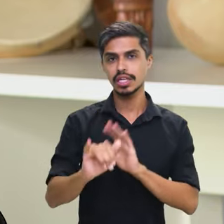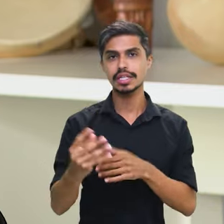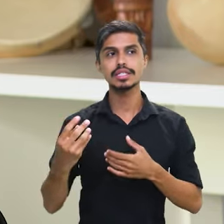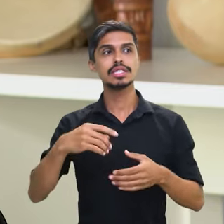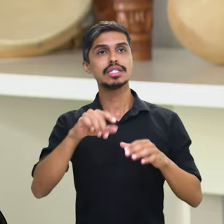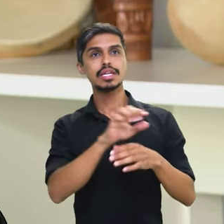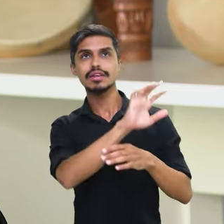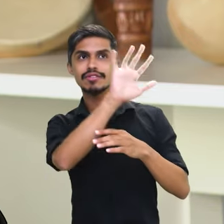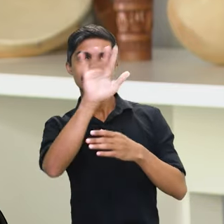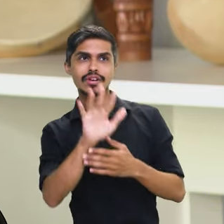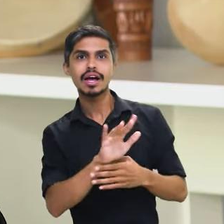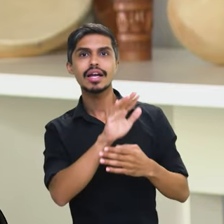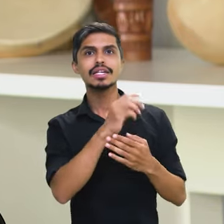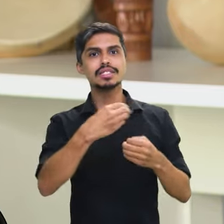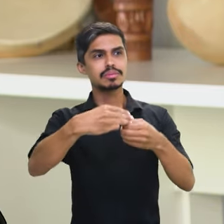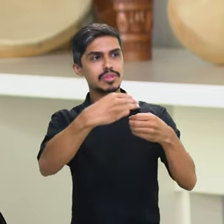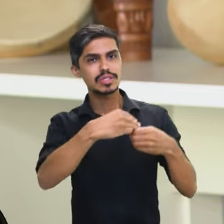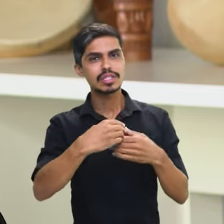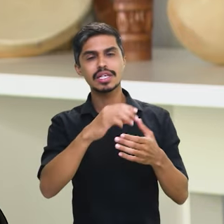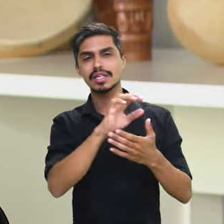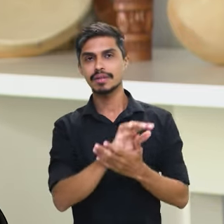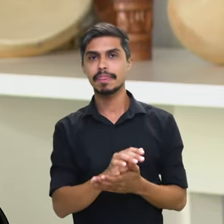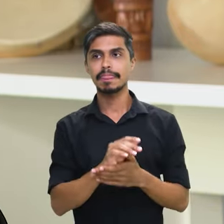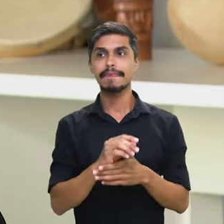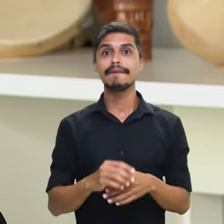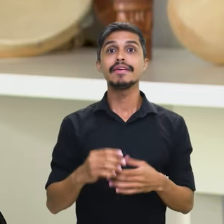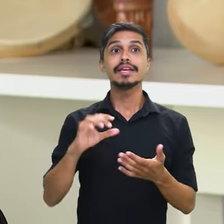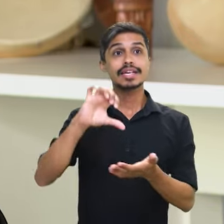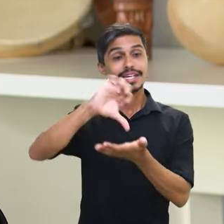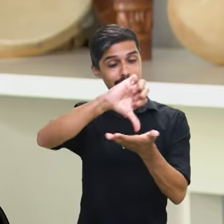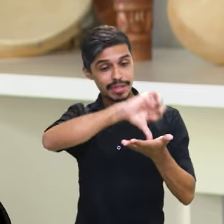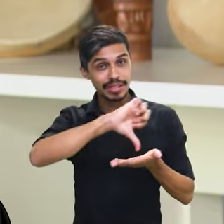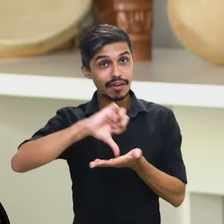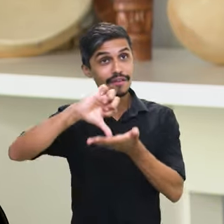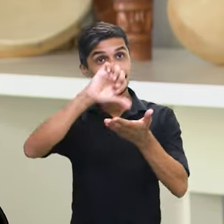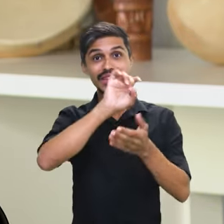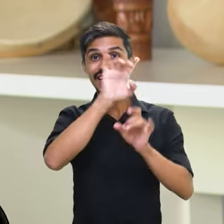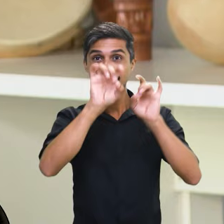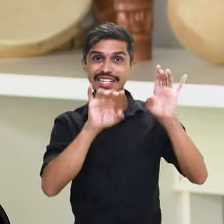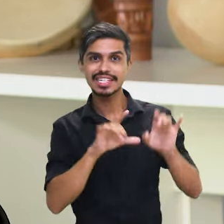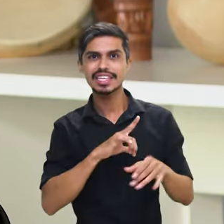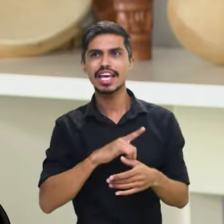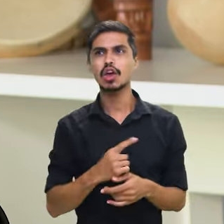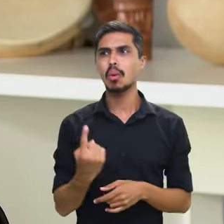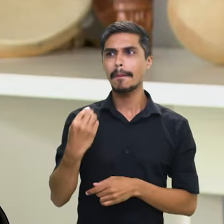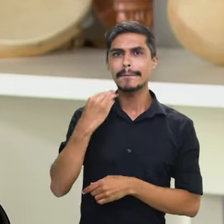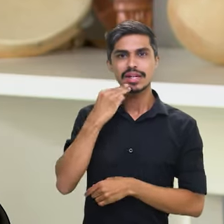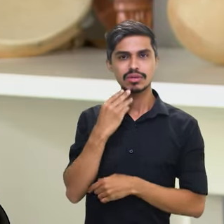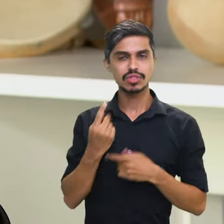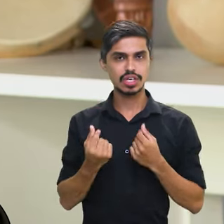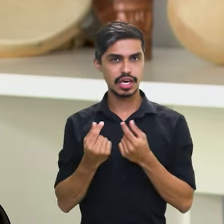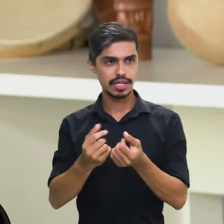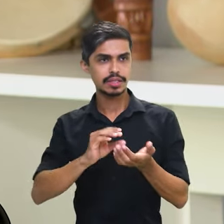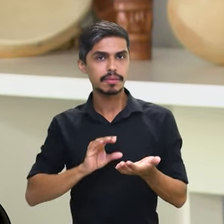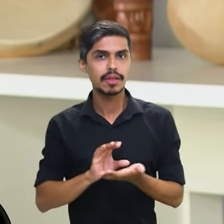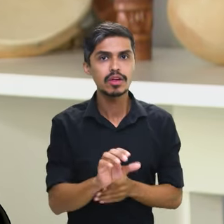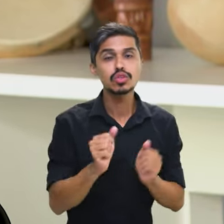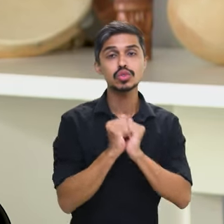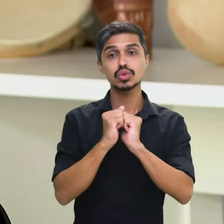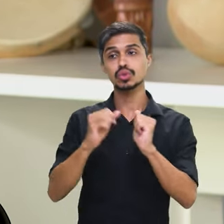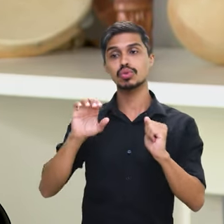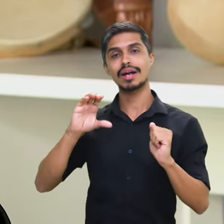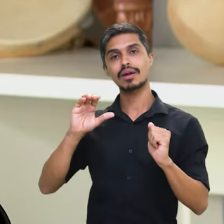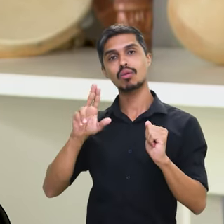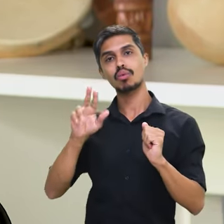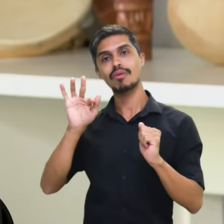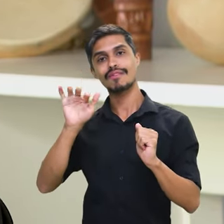periferias. Cada capital vai ter um milhão de reais para investir nas periferias junto com a Cufa. Então,